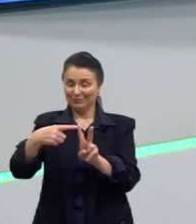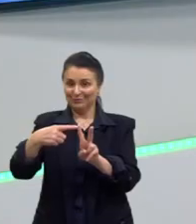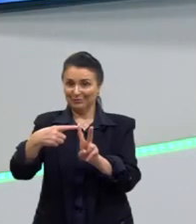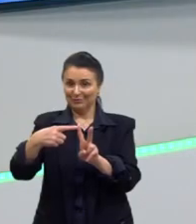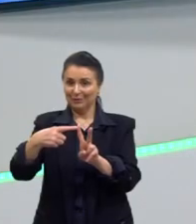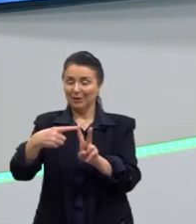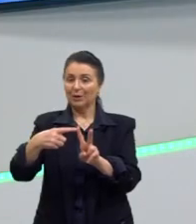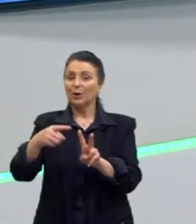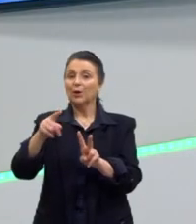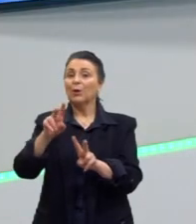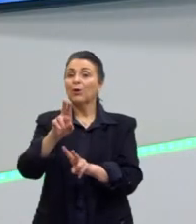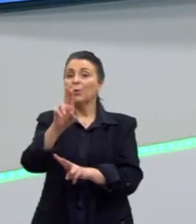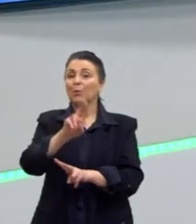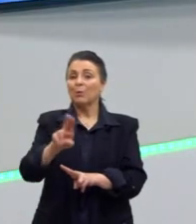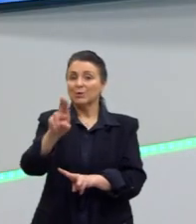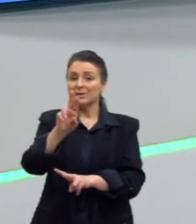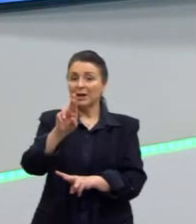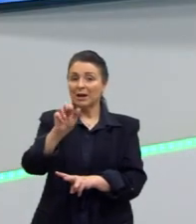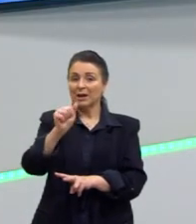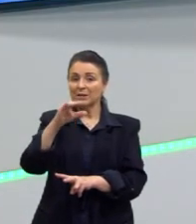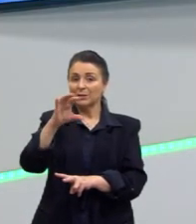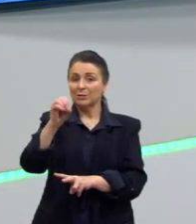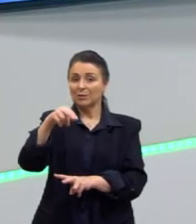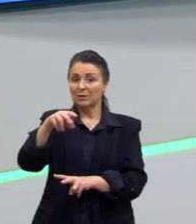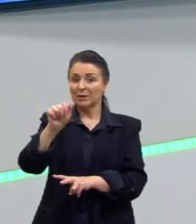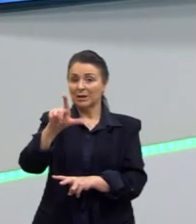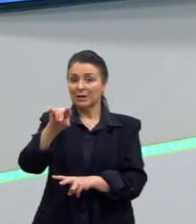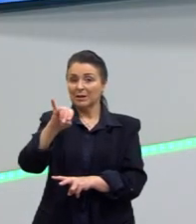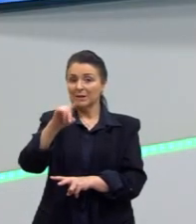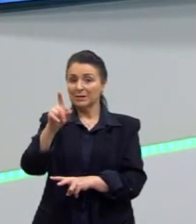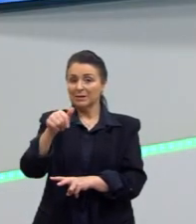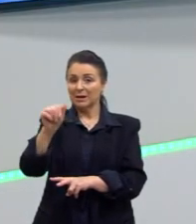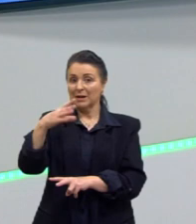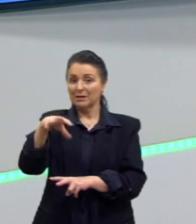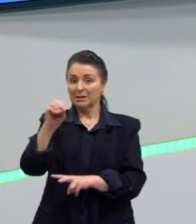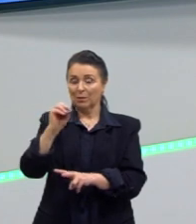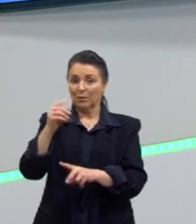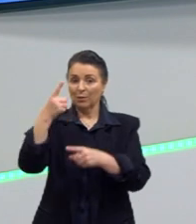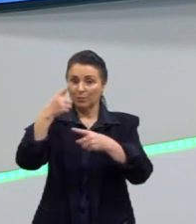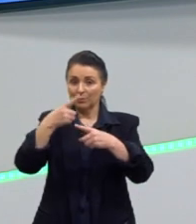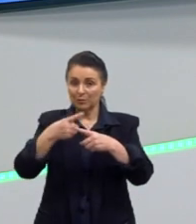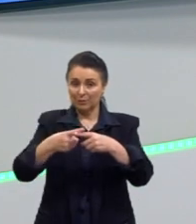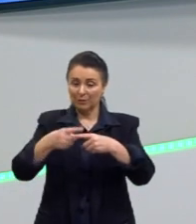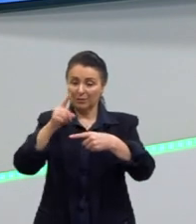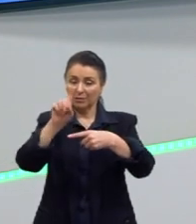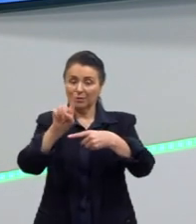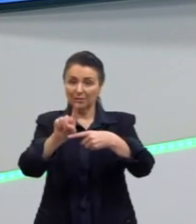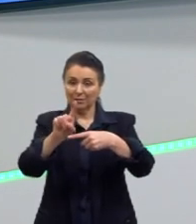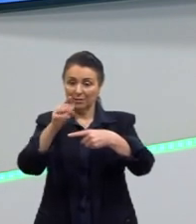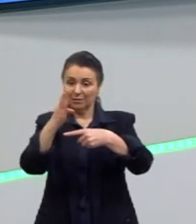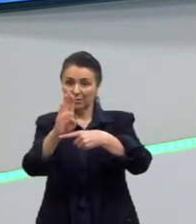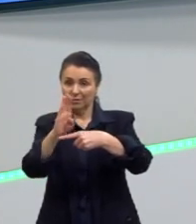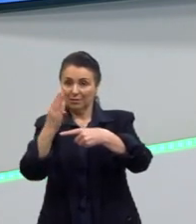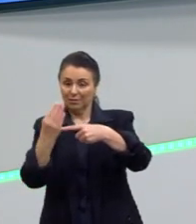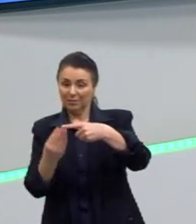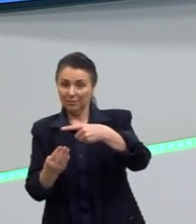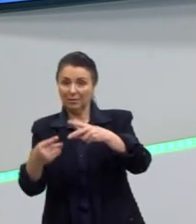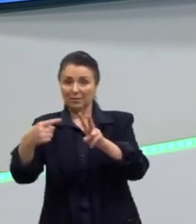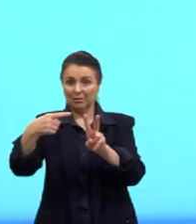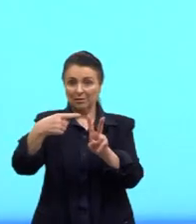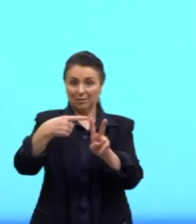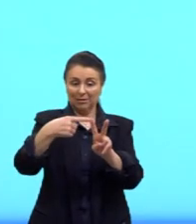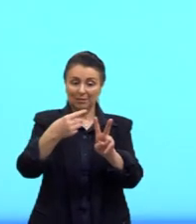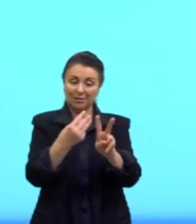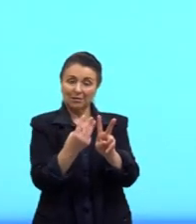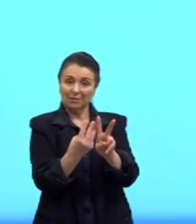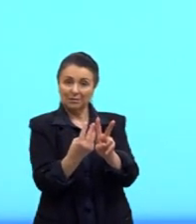racionalização. Multiplicamos numerador e denominador pela própria raiz, que nesse caso seria a raiz